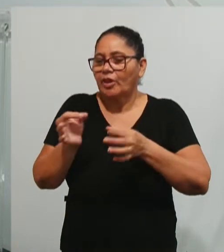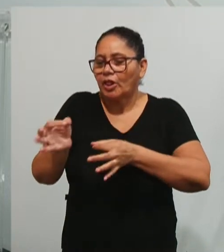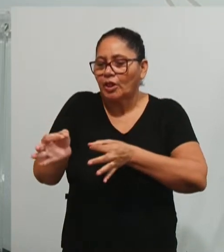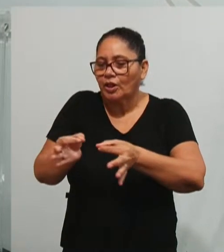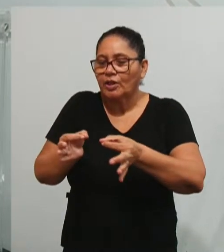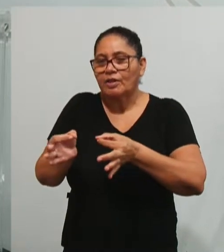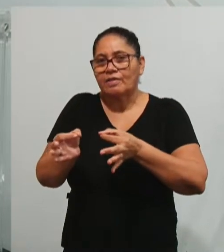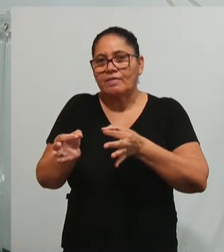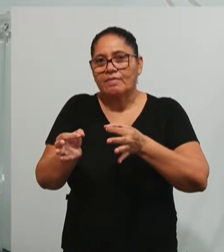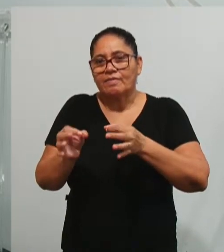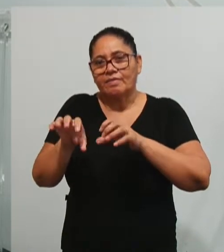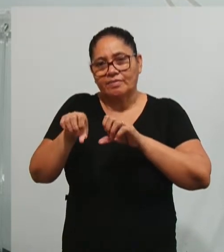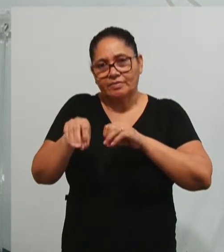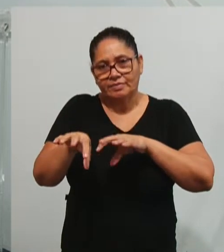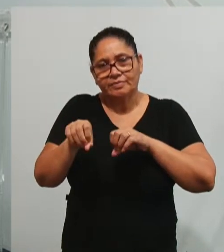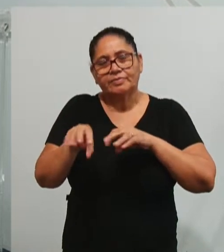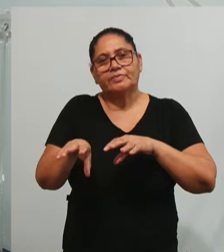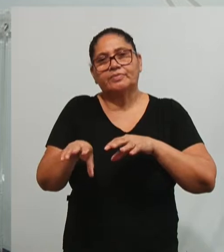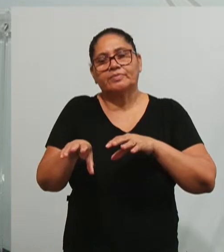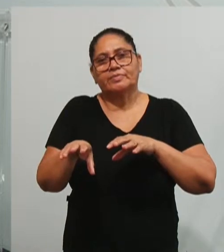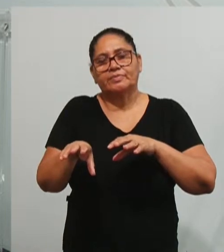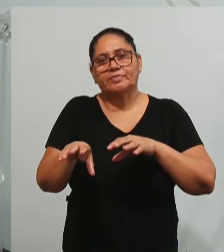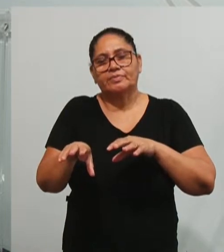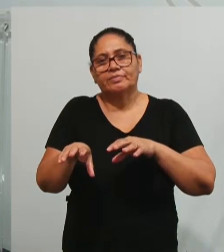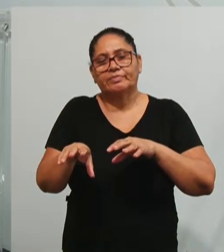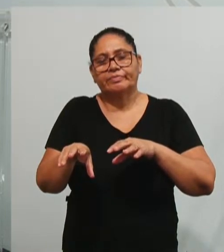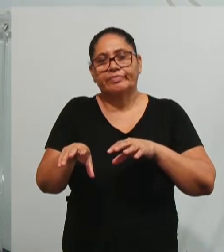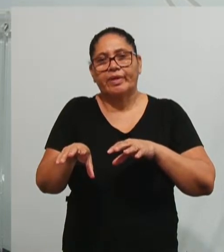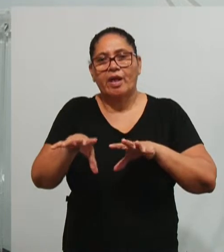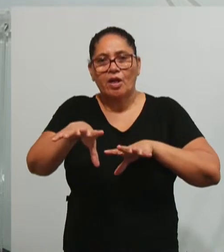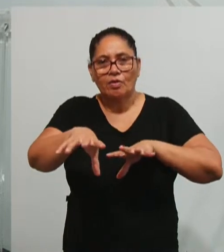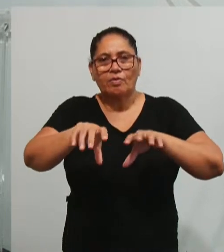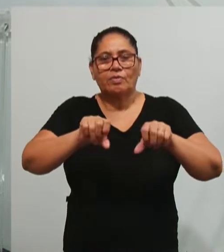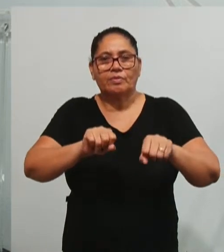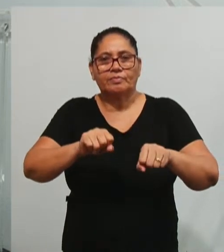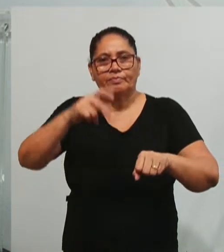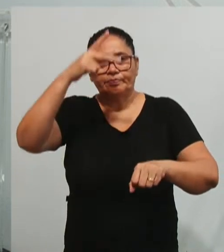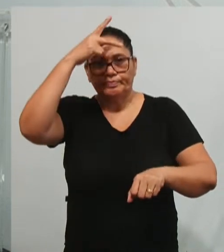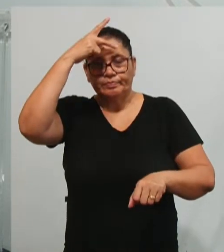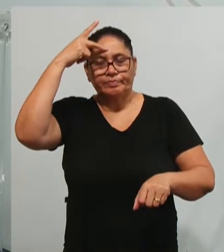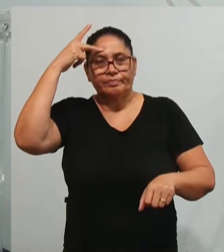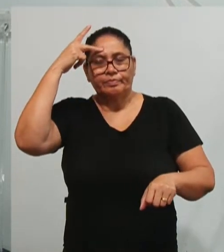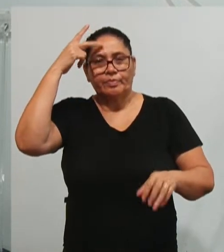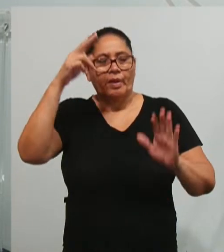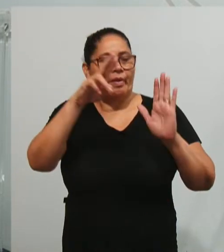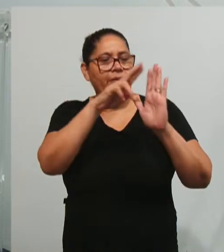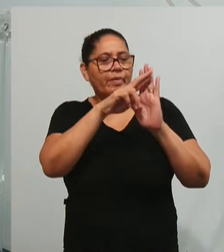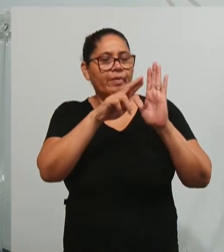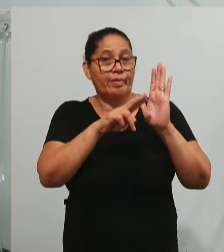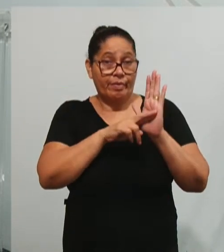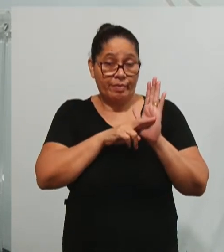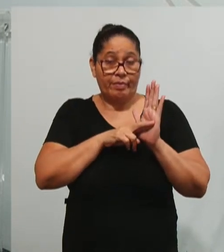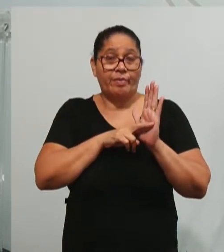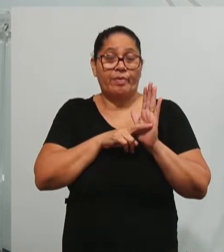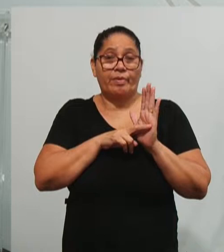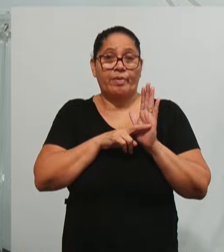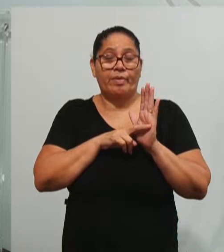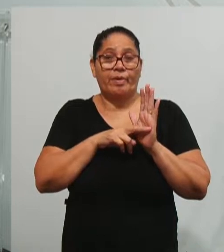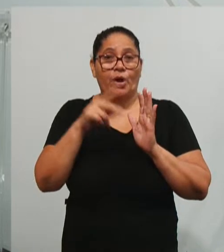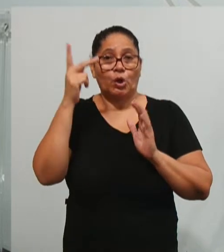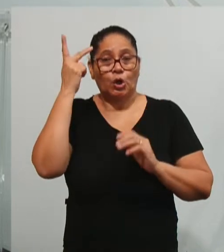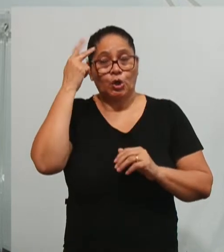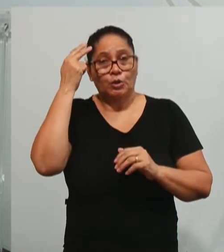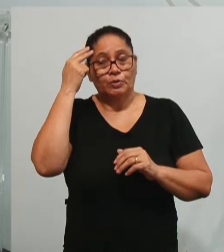de uma educação que é formar pessoas, que tem padrões, tem comportamentos. E aí,